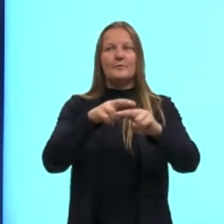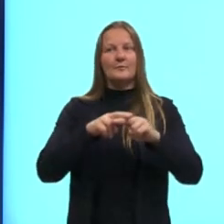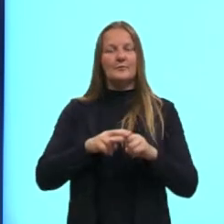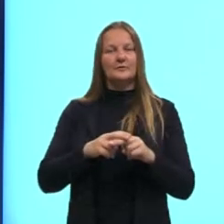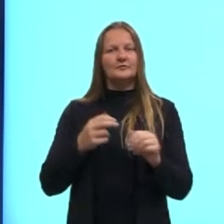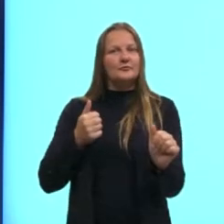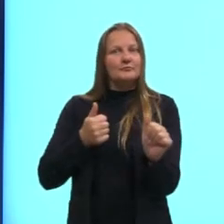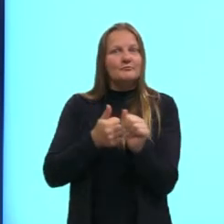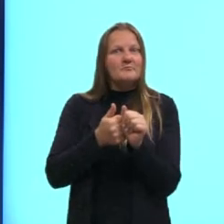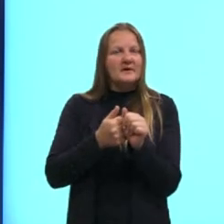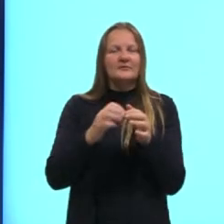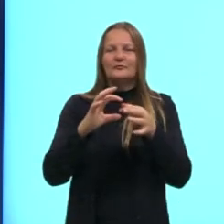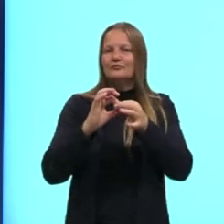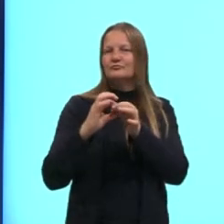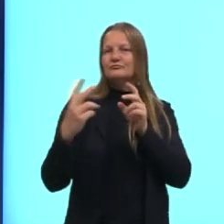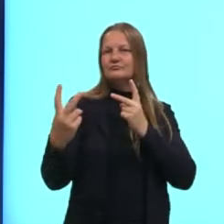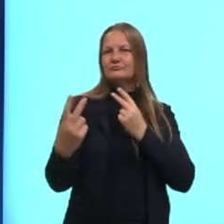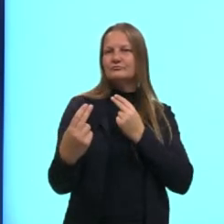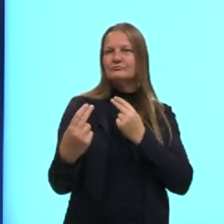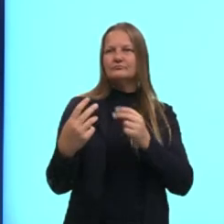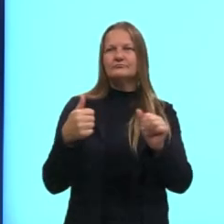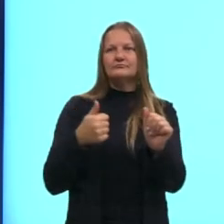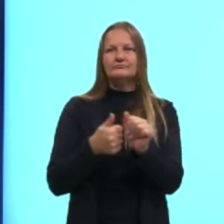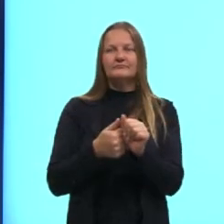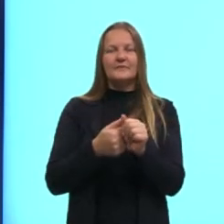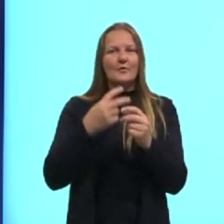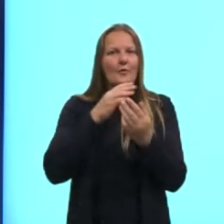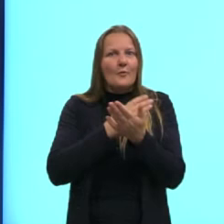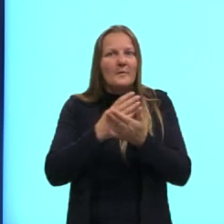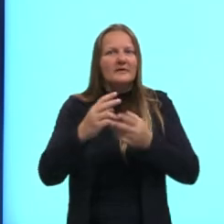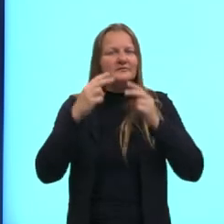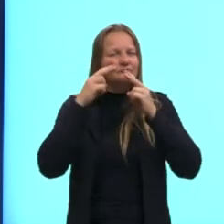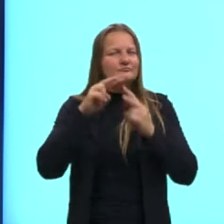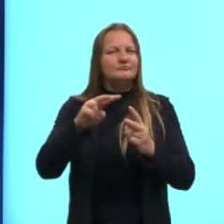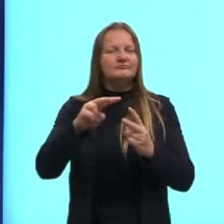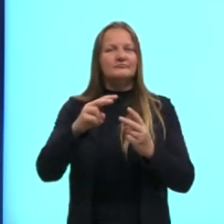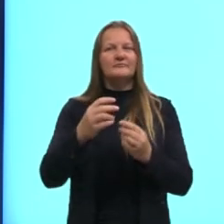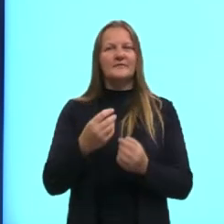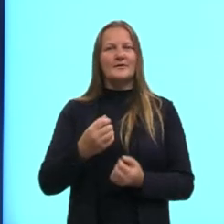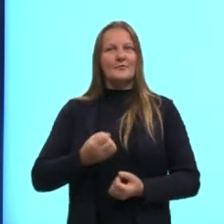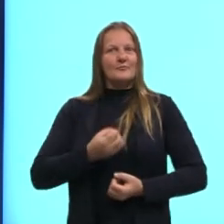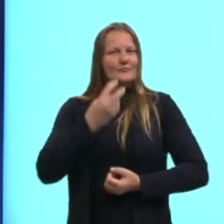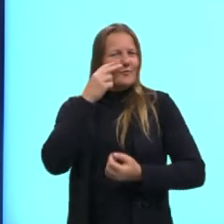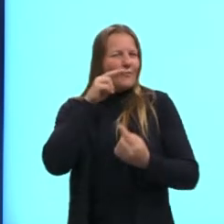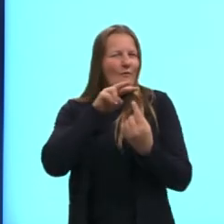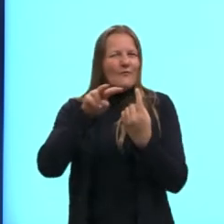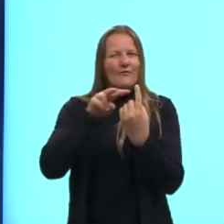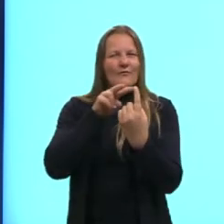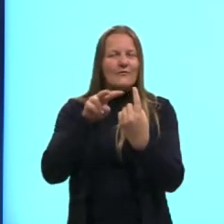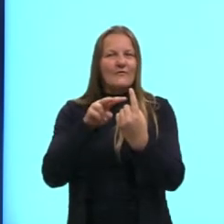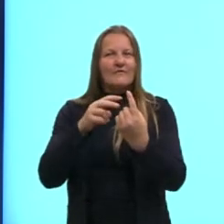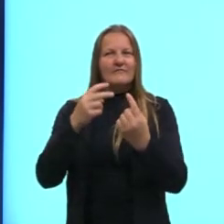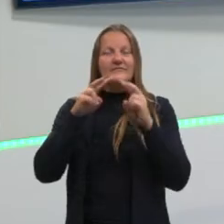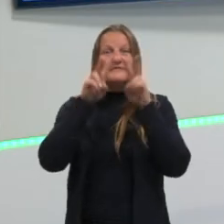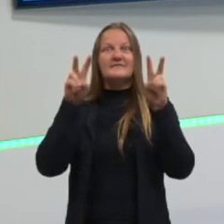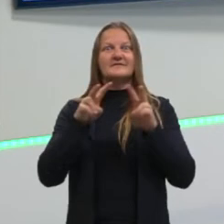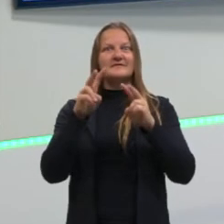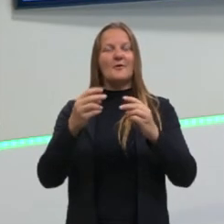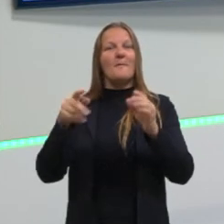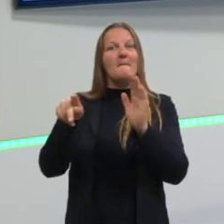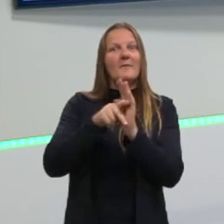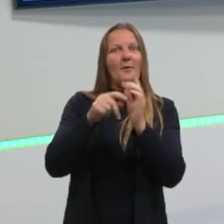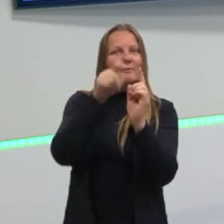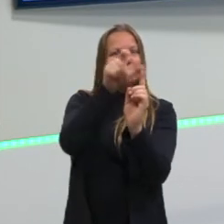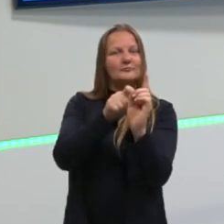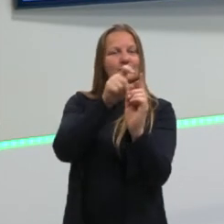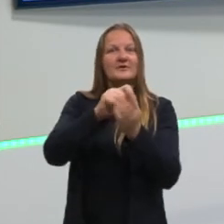aproxima muito mais dele, porque a gente começa a enxergar muito mais qual é a visão que esse cara aí tem sobre o